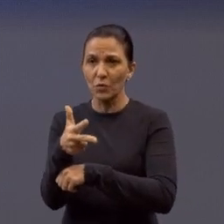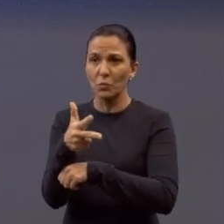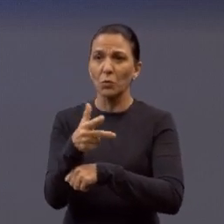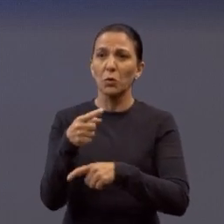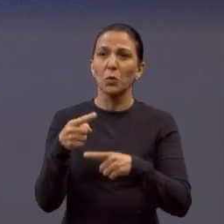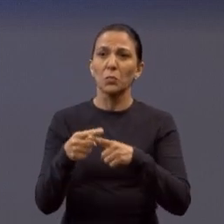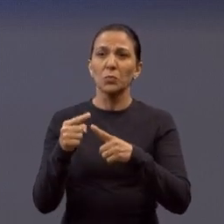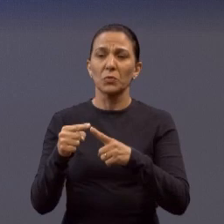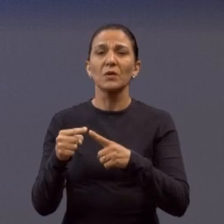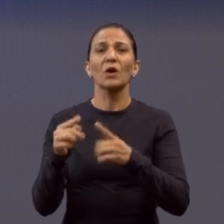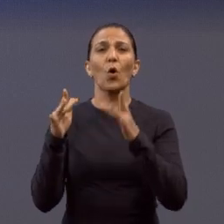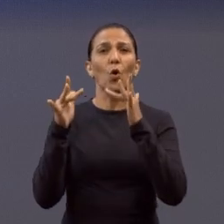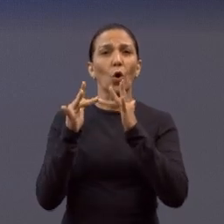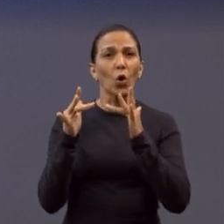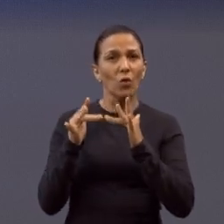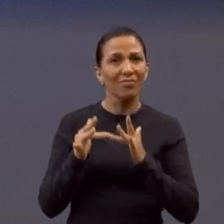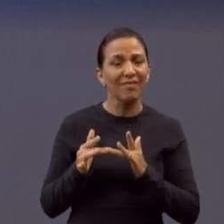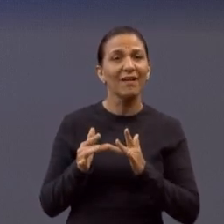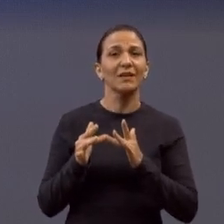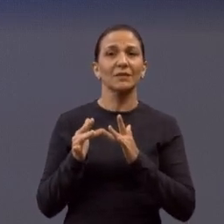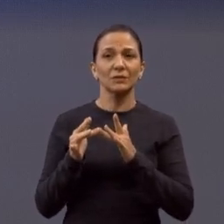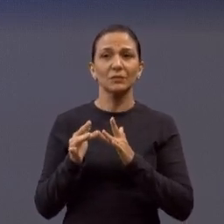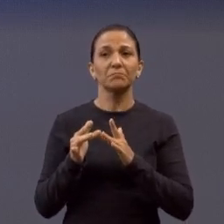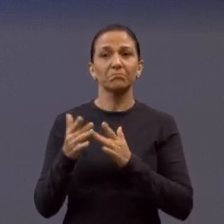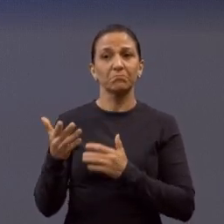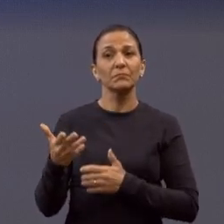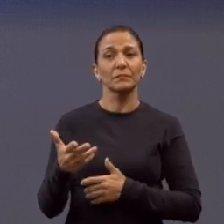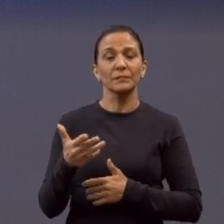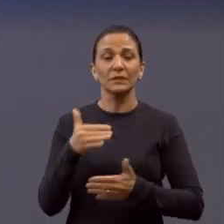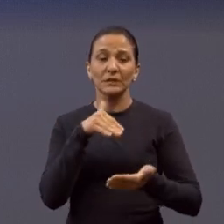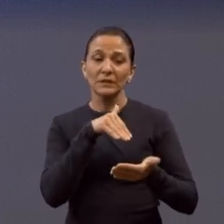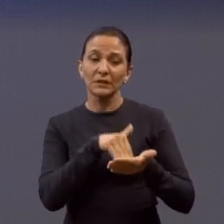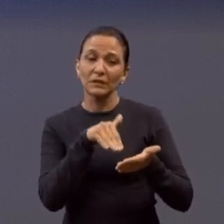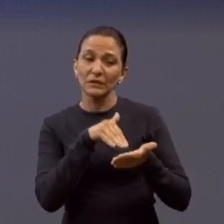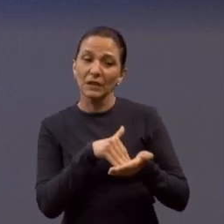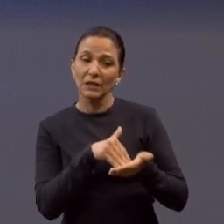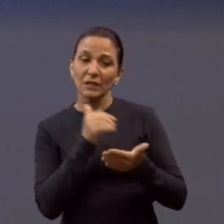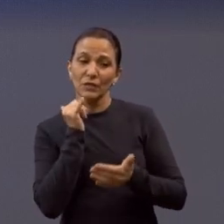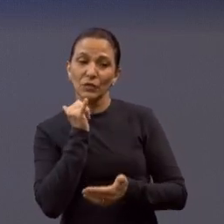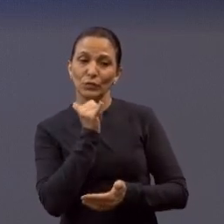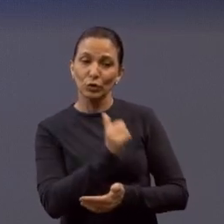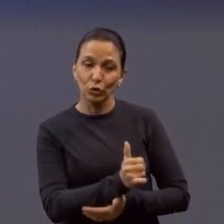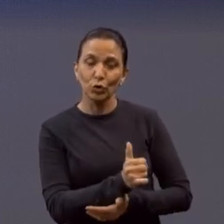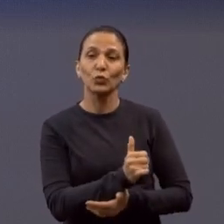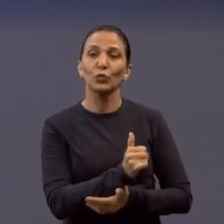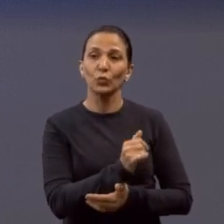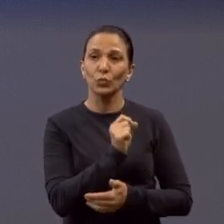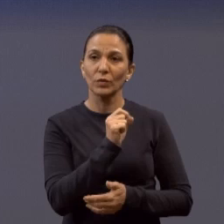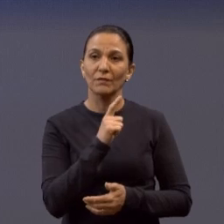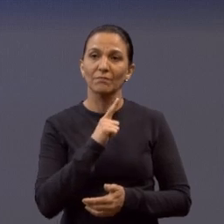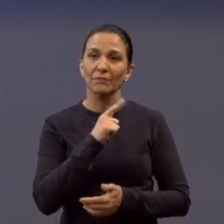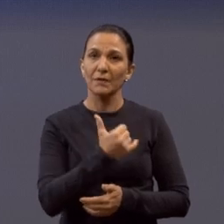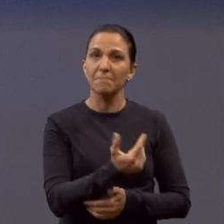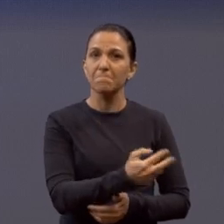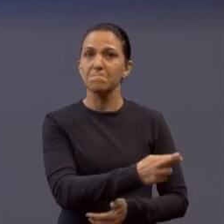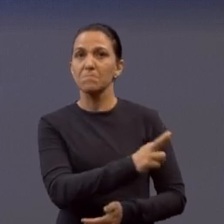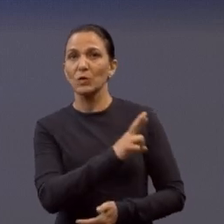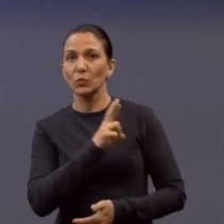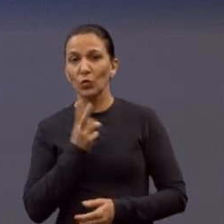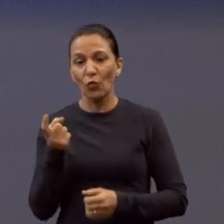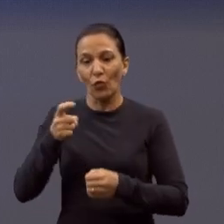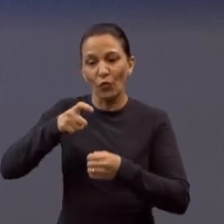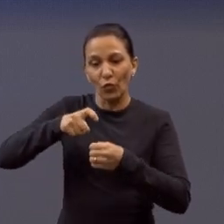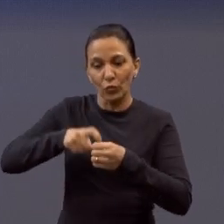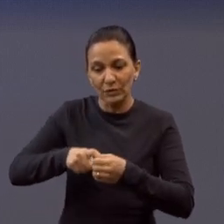a gente acabou entrando em contato. Aí o senhor mandou para a secretária, que foi encaminhado lá. Eles falaram que iam voltar